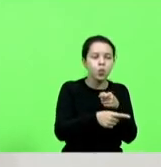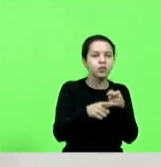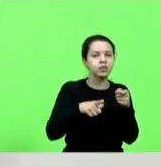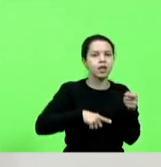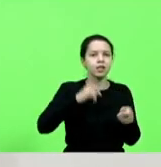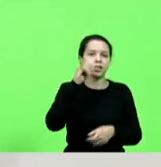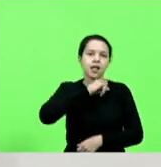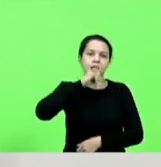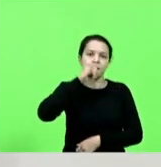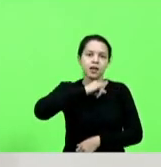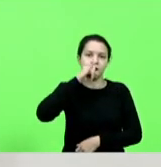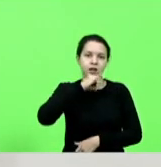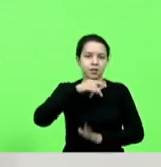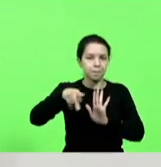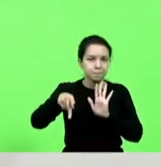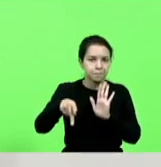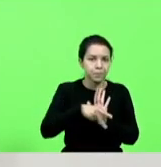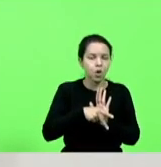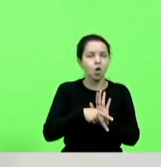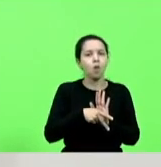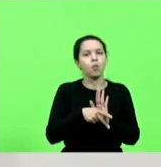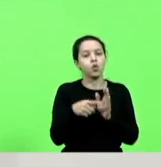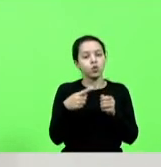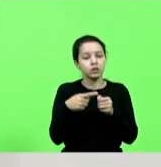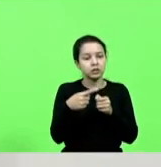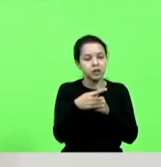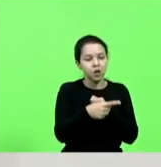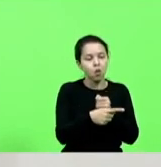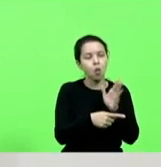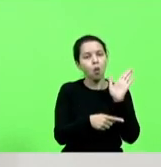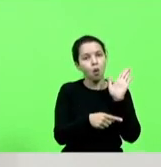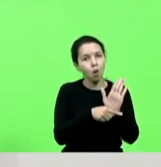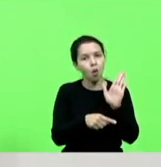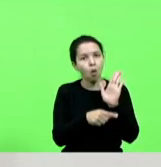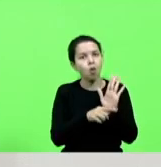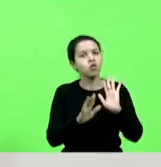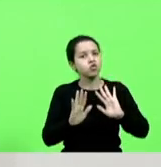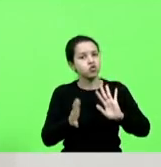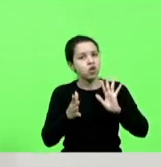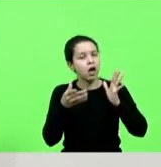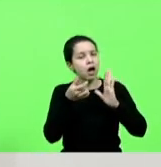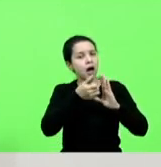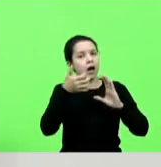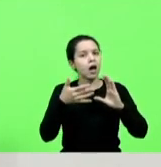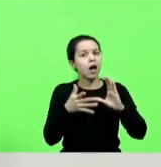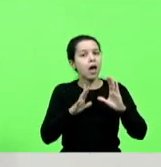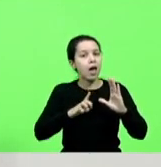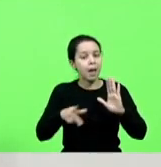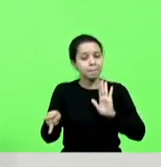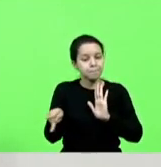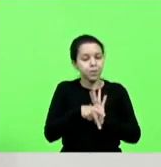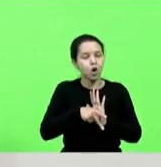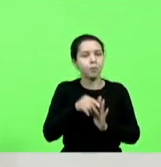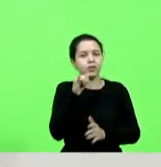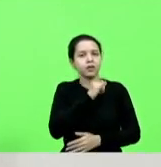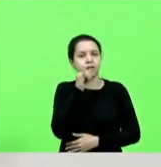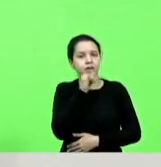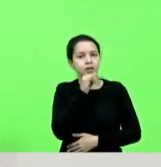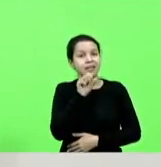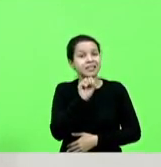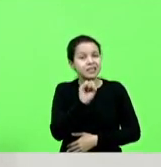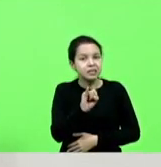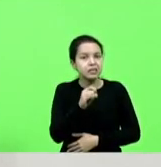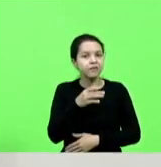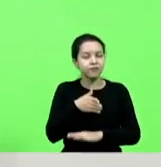com essa contribuição já da característica mais italiana se nós fomos lá para Indaiá o